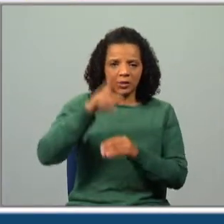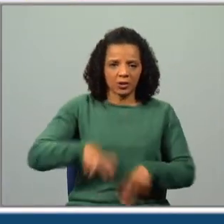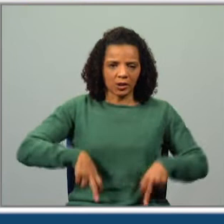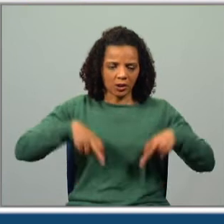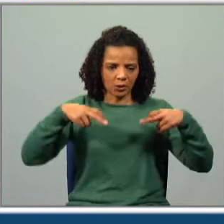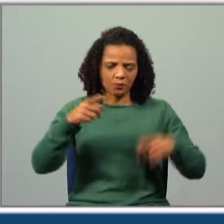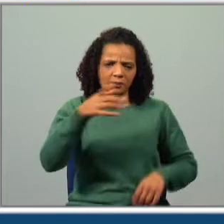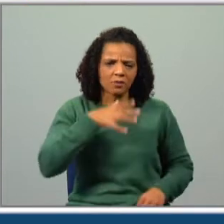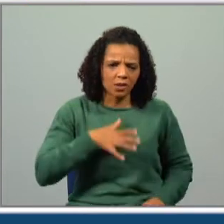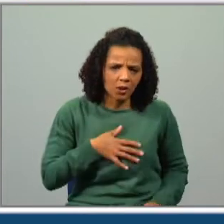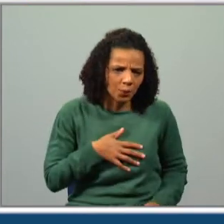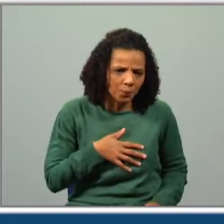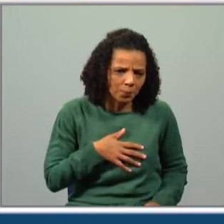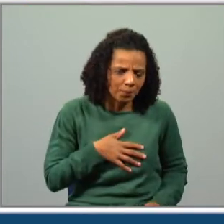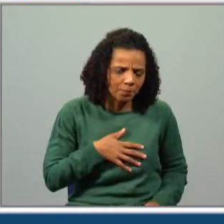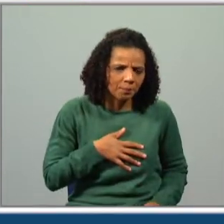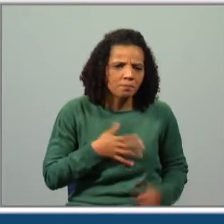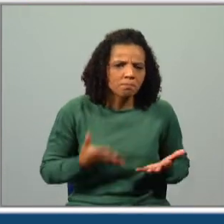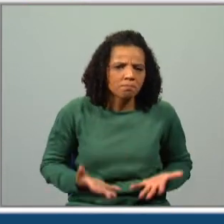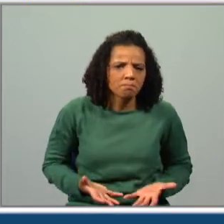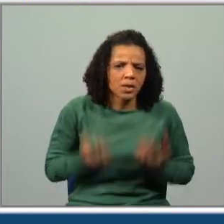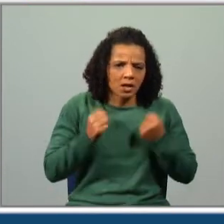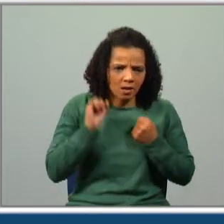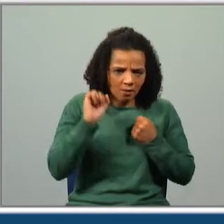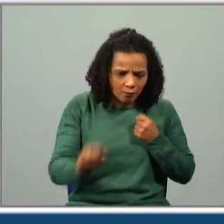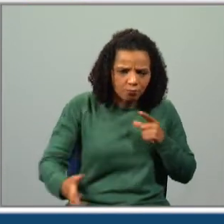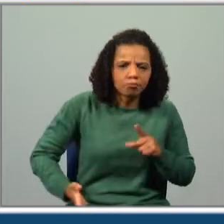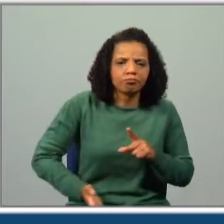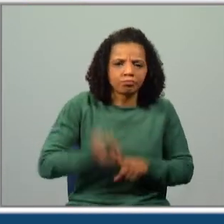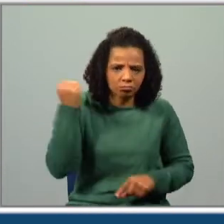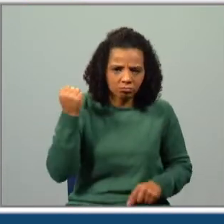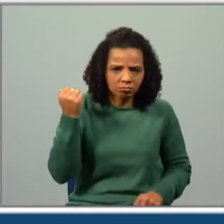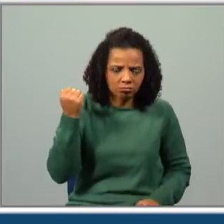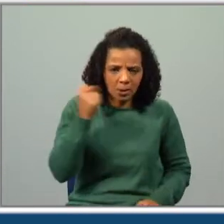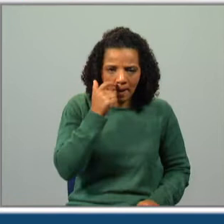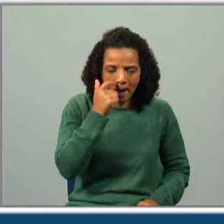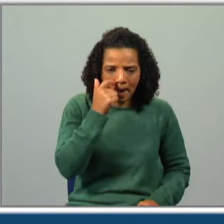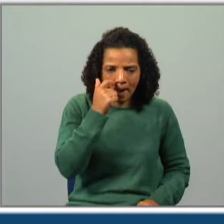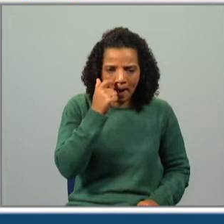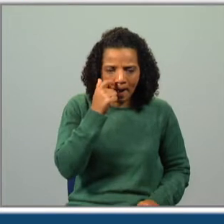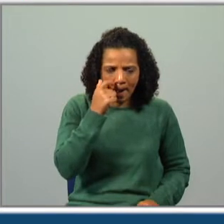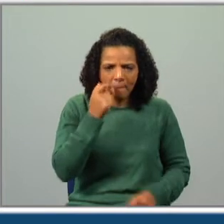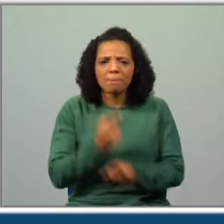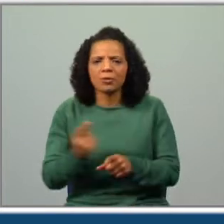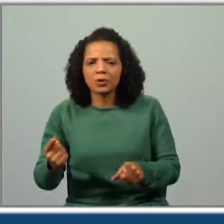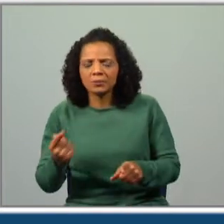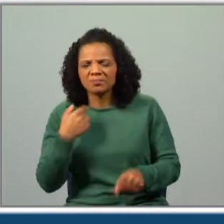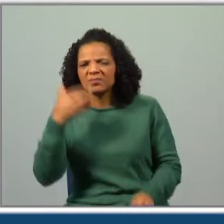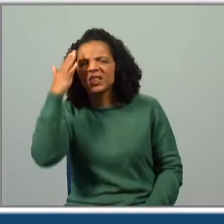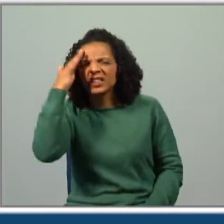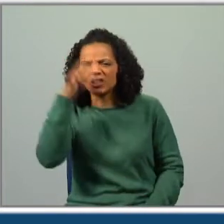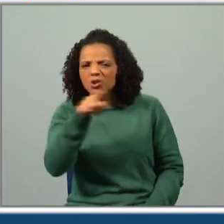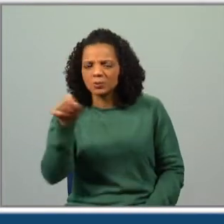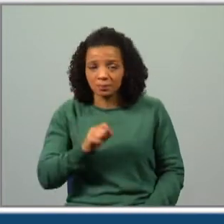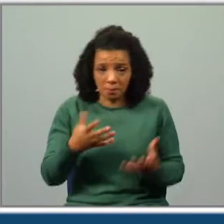E agora digam, será que o seu desejo se concretizou? Porquê? O é que vocês acham?